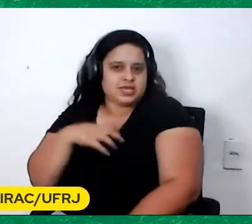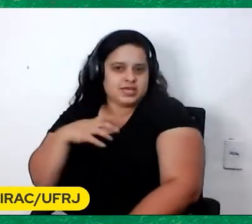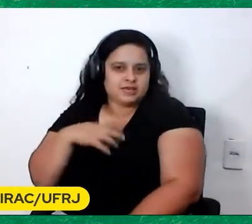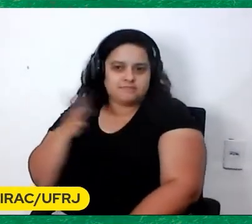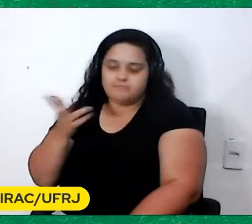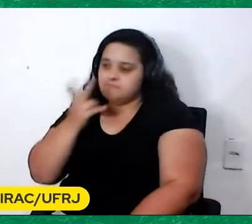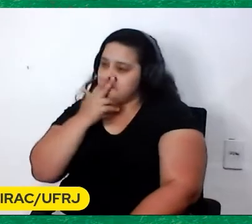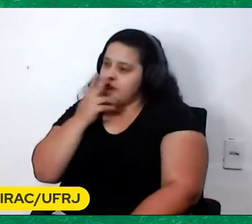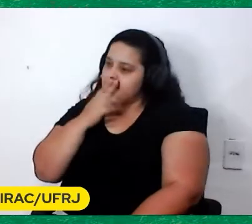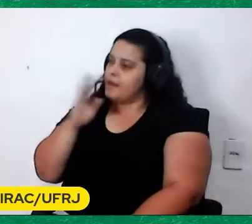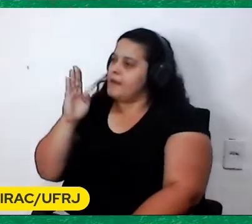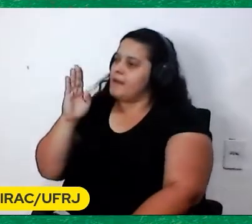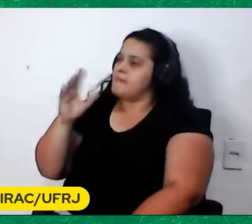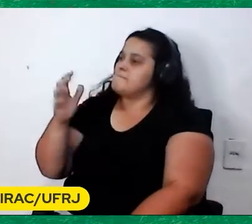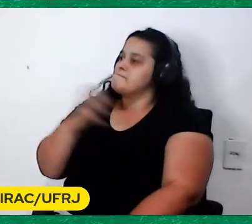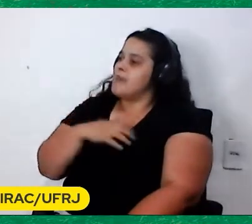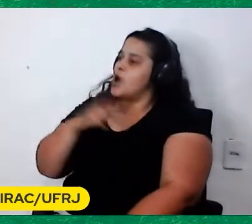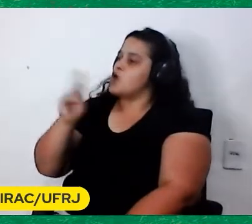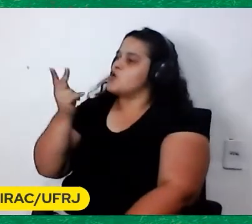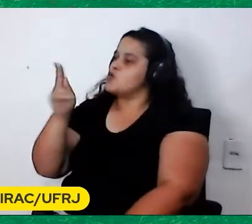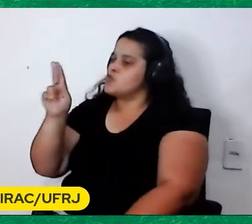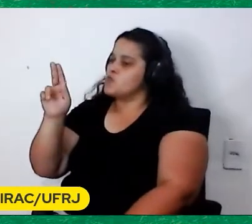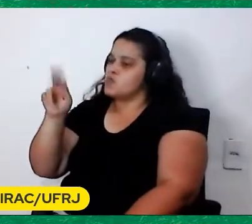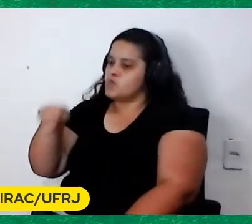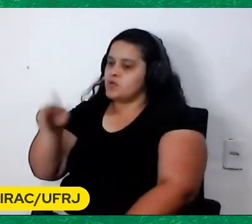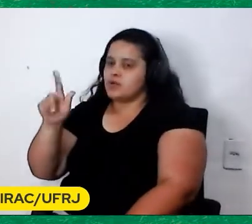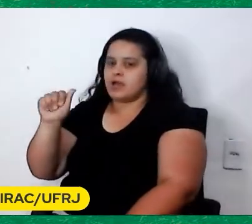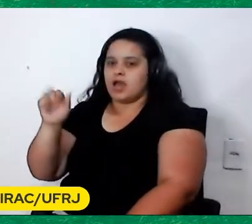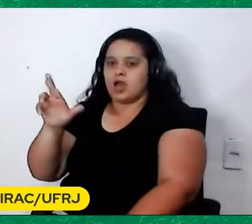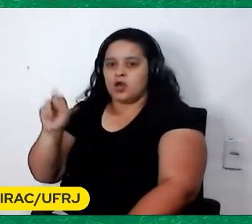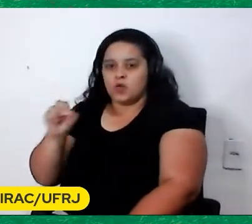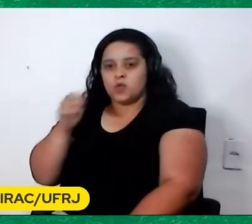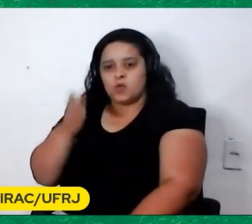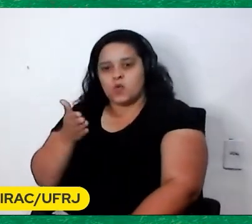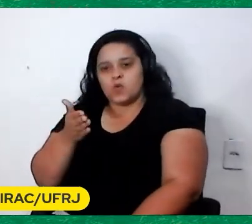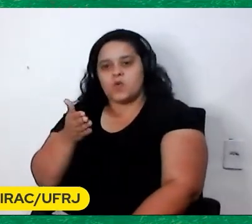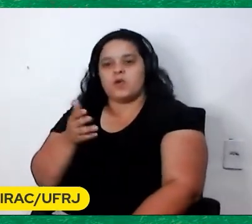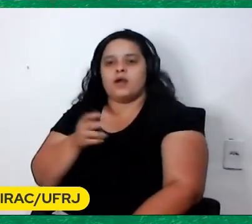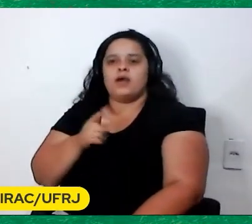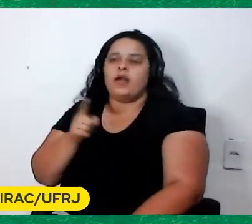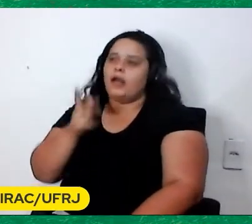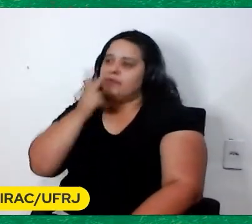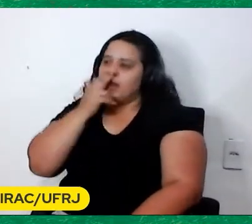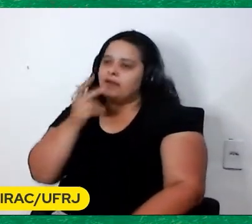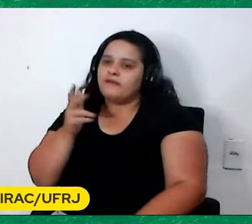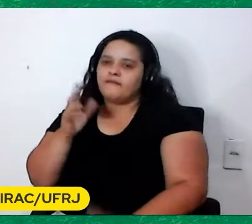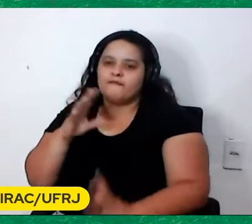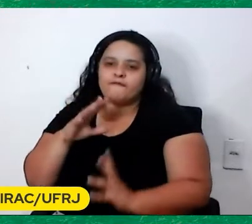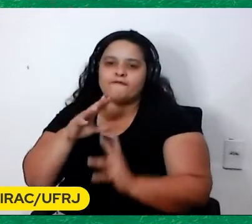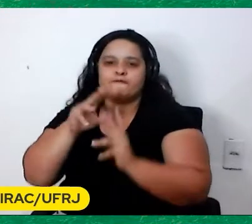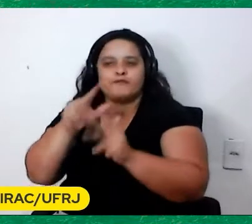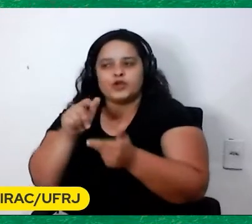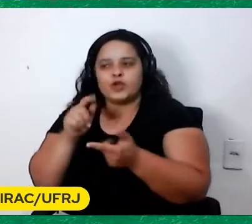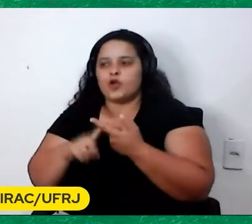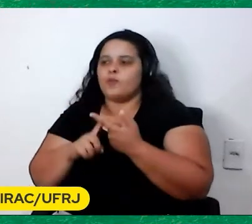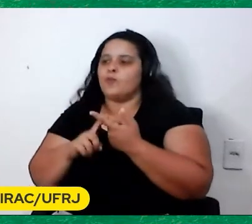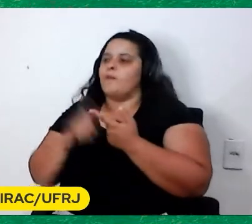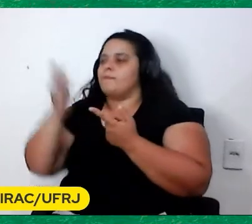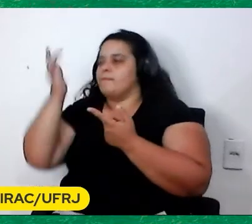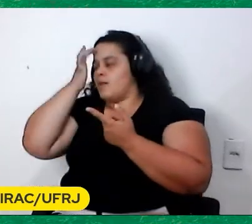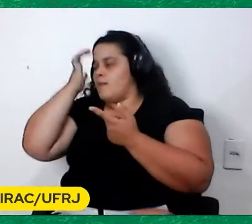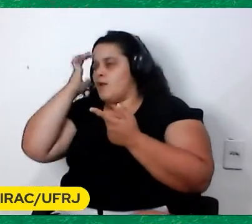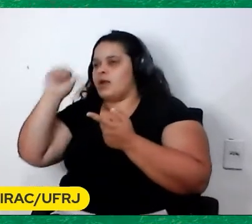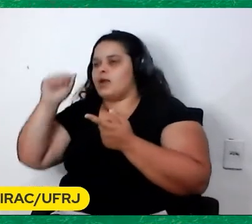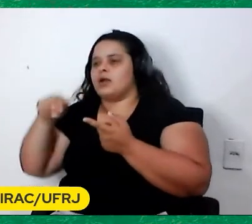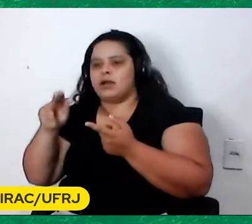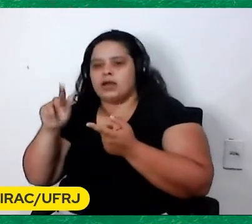Baiúngaro O Farkas Que produzia esses filmes Do Geraldo Sárno Viramundo Do Paulo Gil Soares O Memória do Cangaço Do